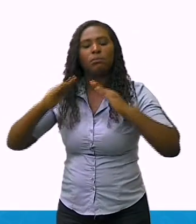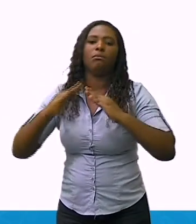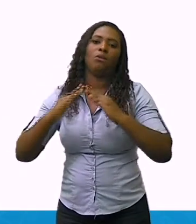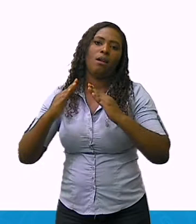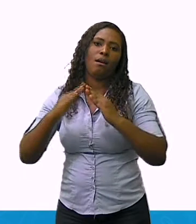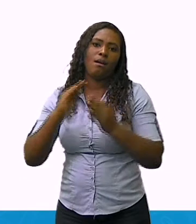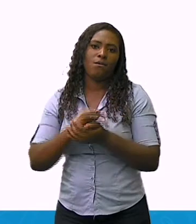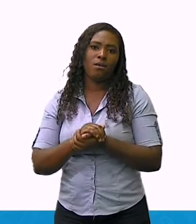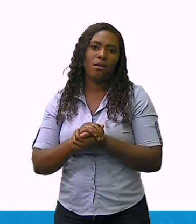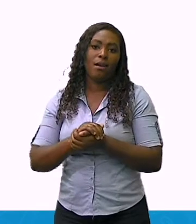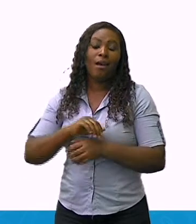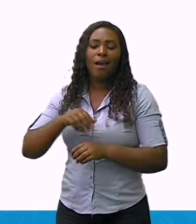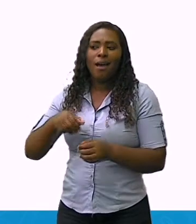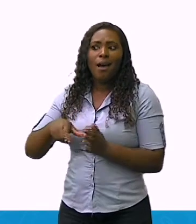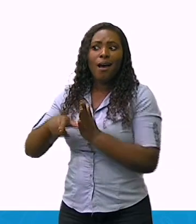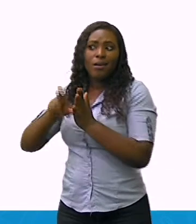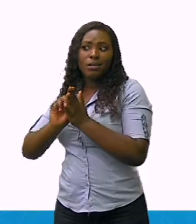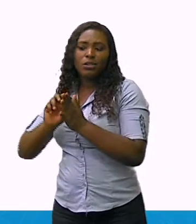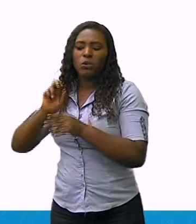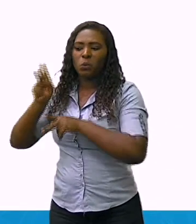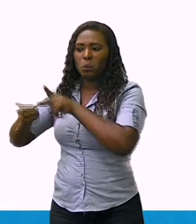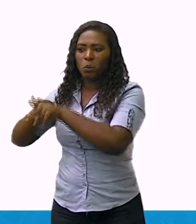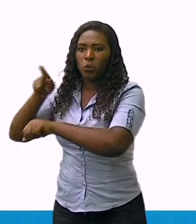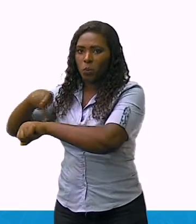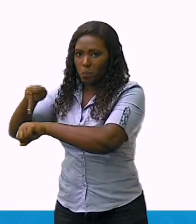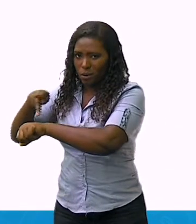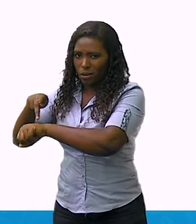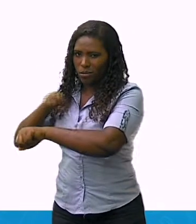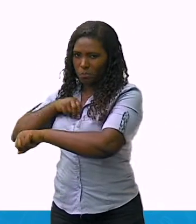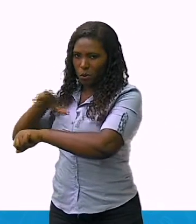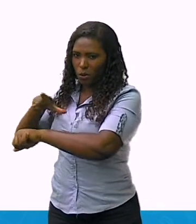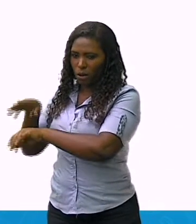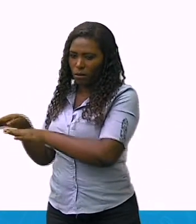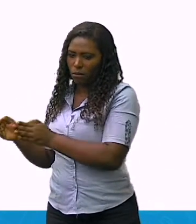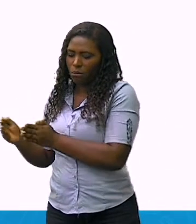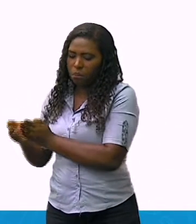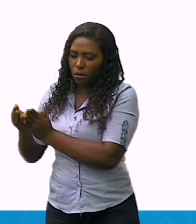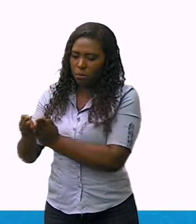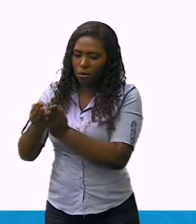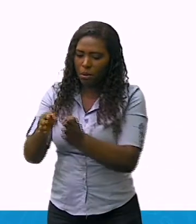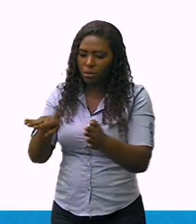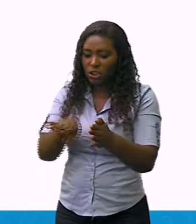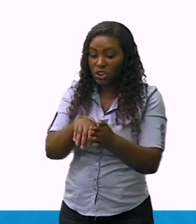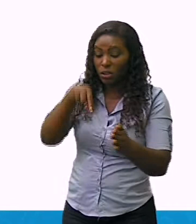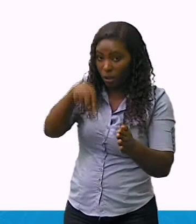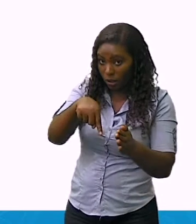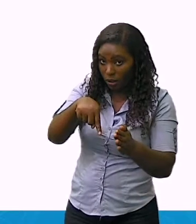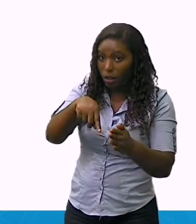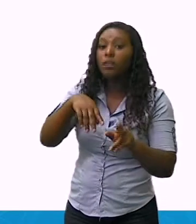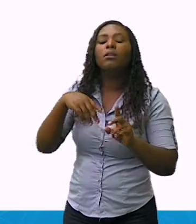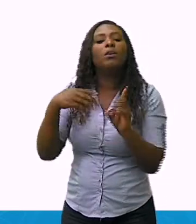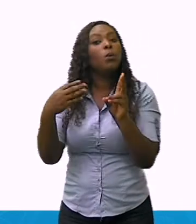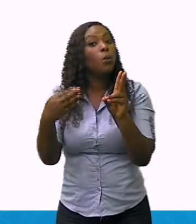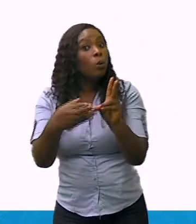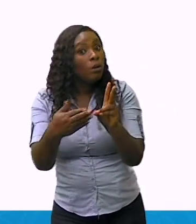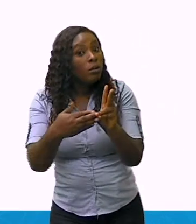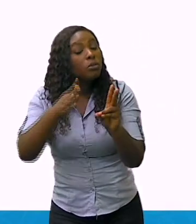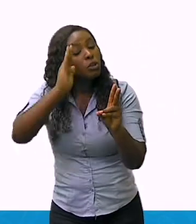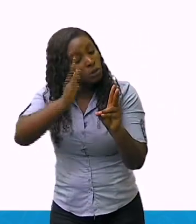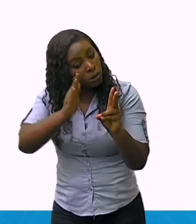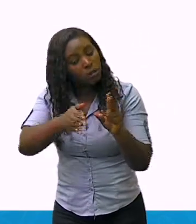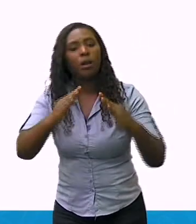colonizadores, os portugueses. Um destaque destes povos é a sua diversidade de